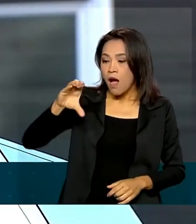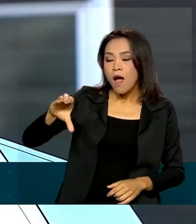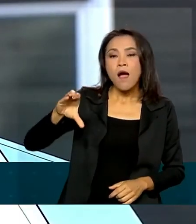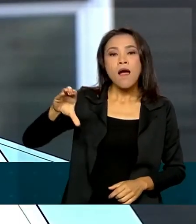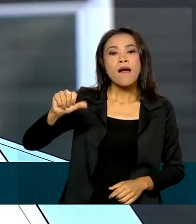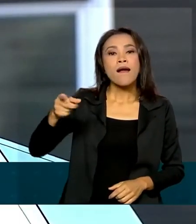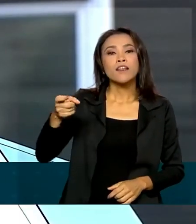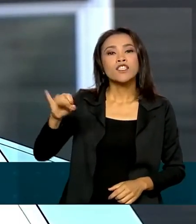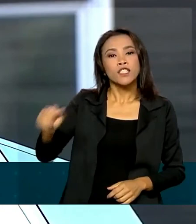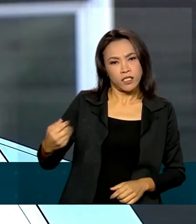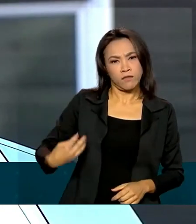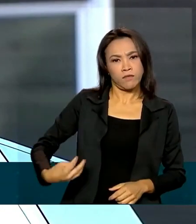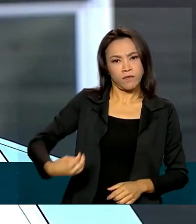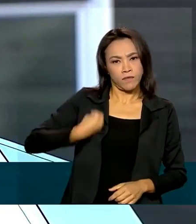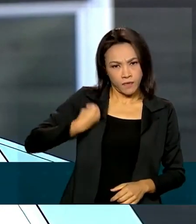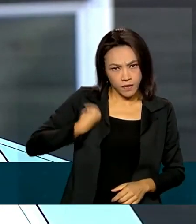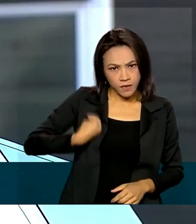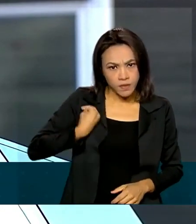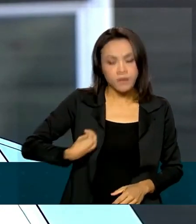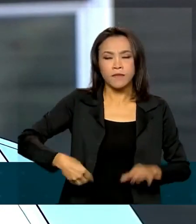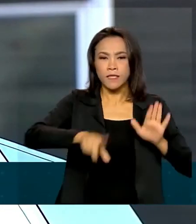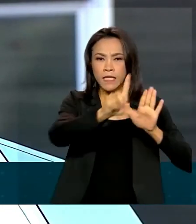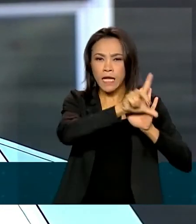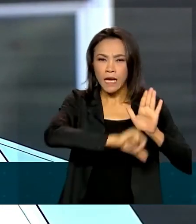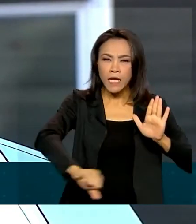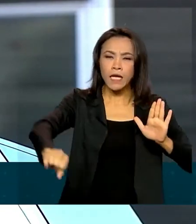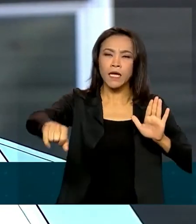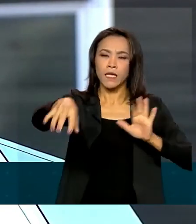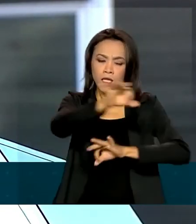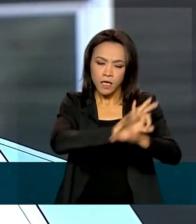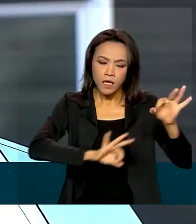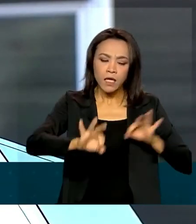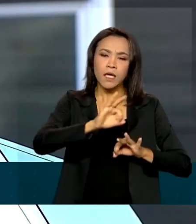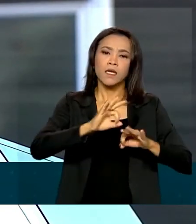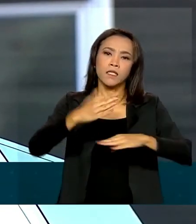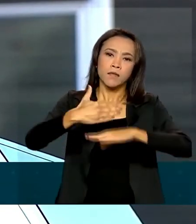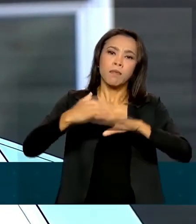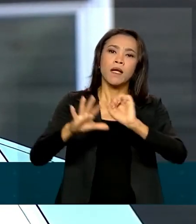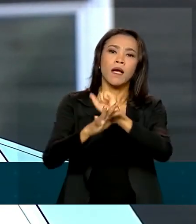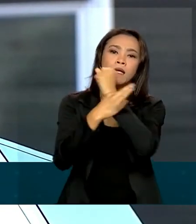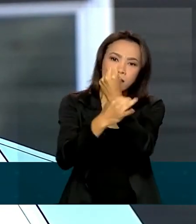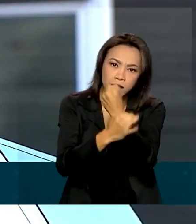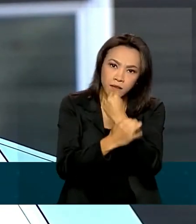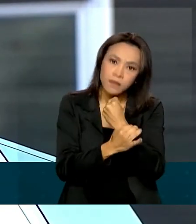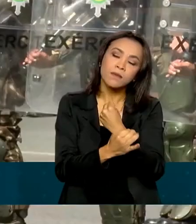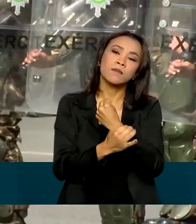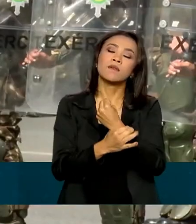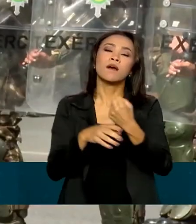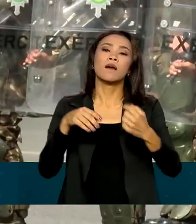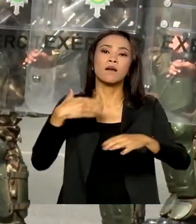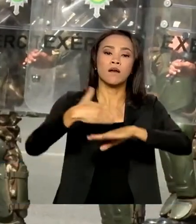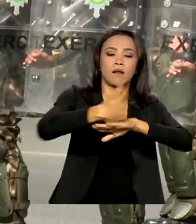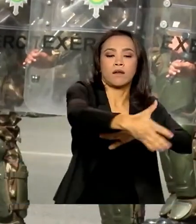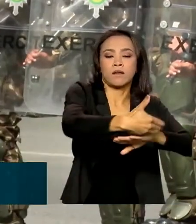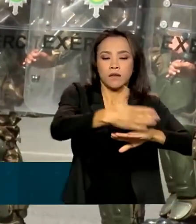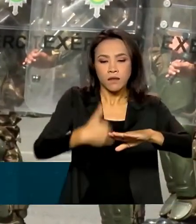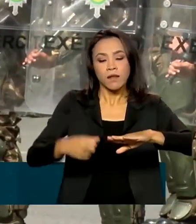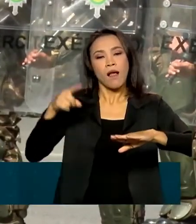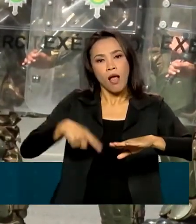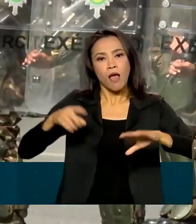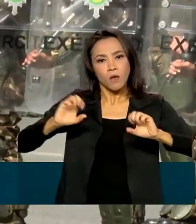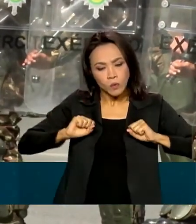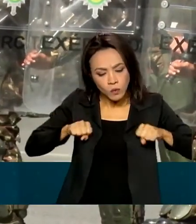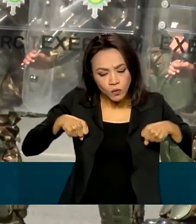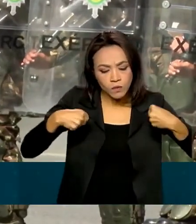garantia da lei da ordem, de segurança da faixa de fronteira, de garantia da votação e apuração. É a dedicação